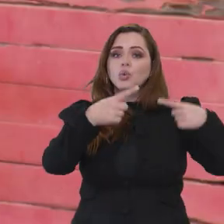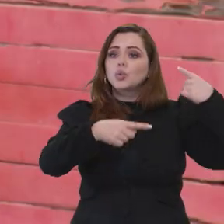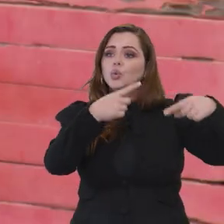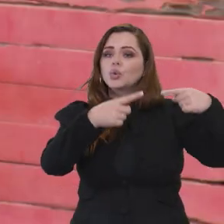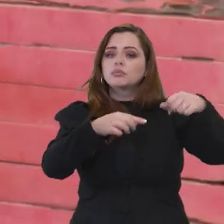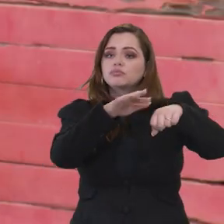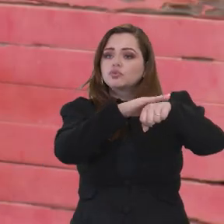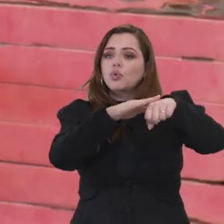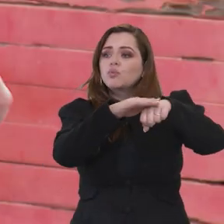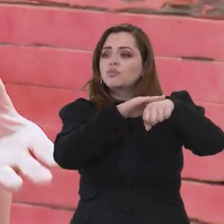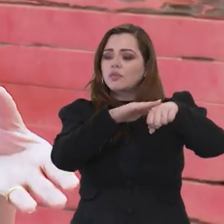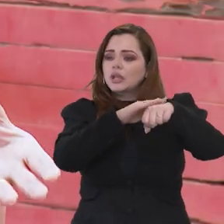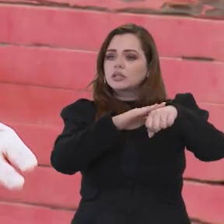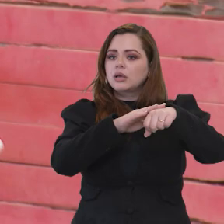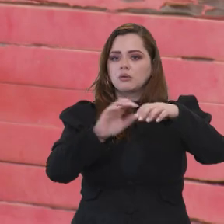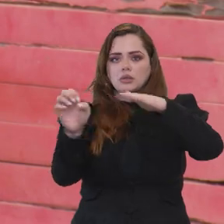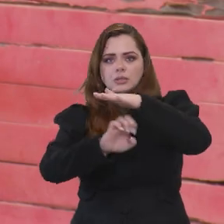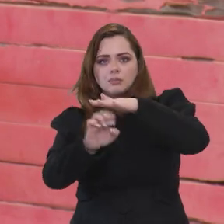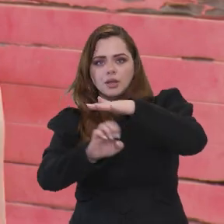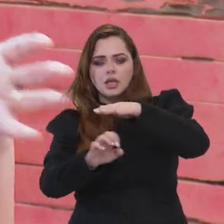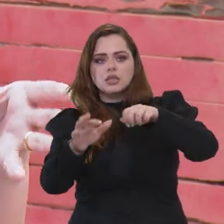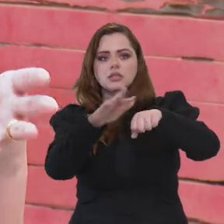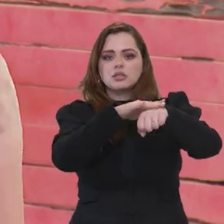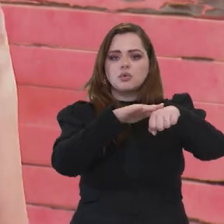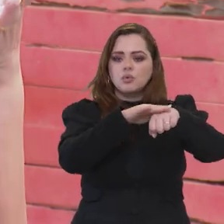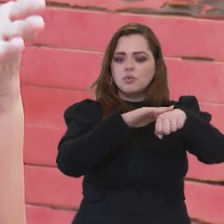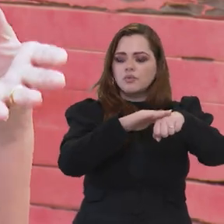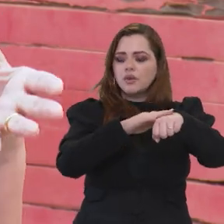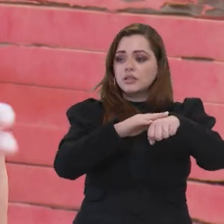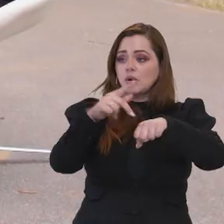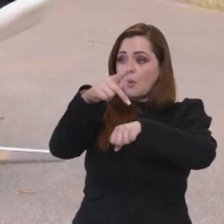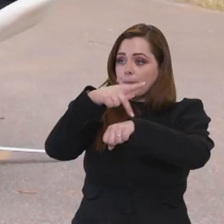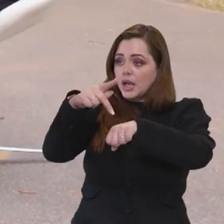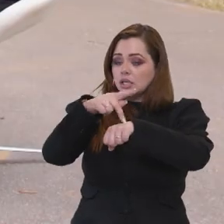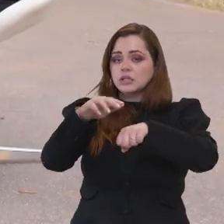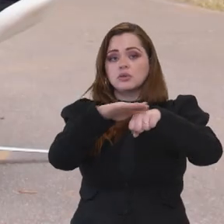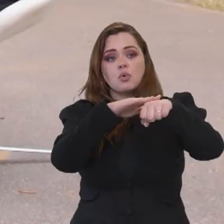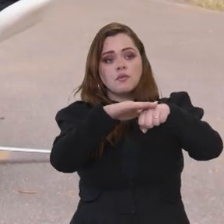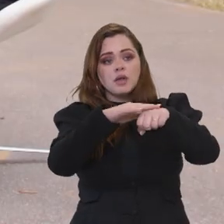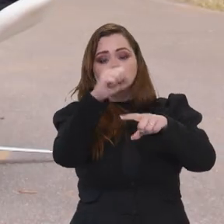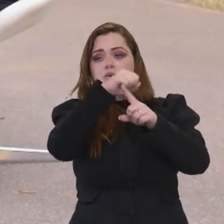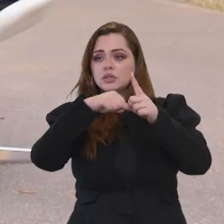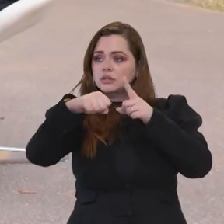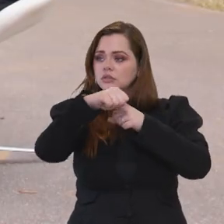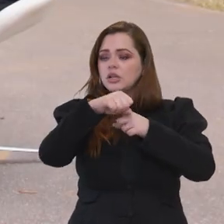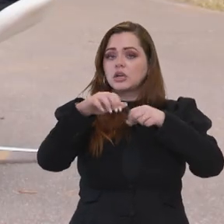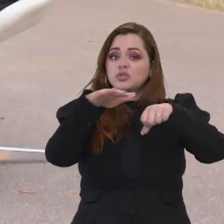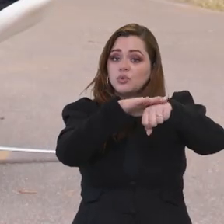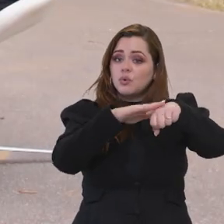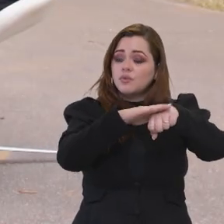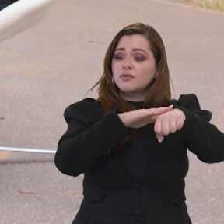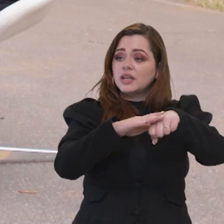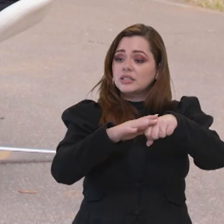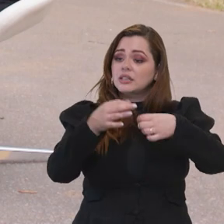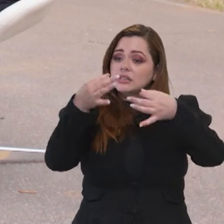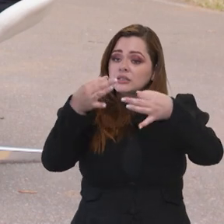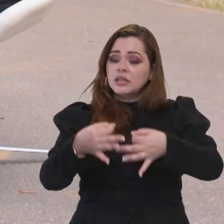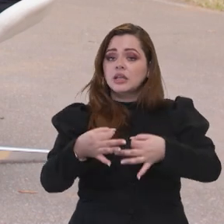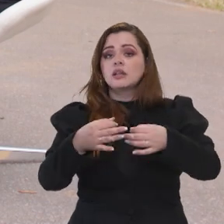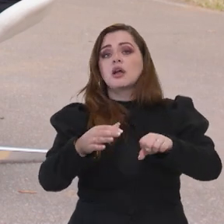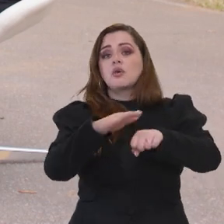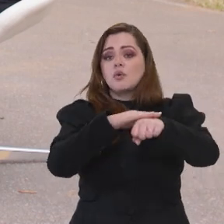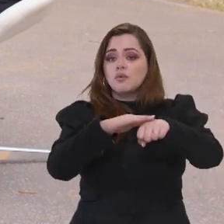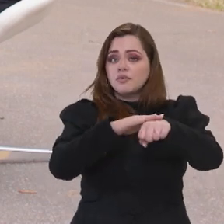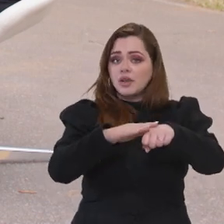diálogo. Diálogo com o setor privado, com os outros países, com a sociedade. Existe um diálogo